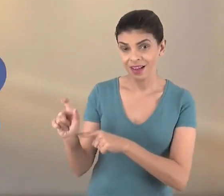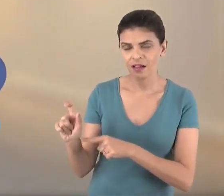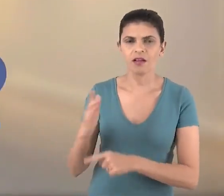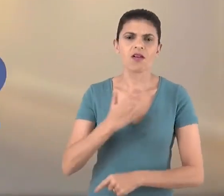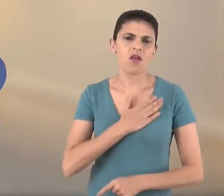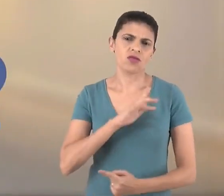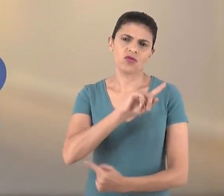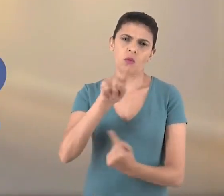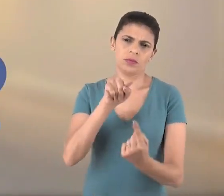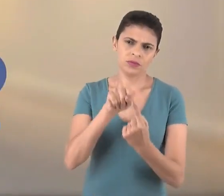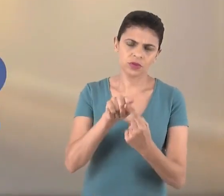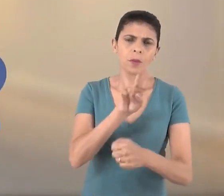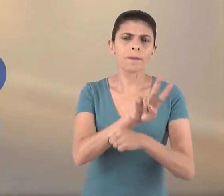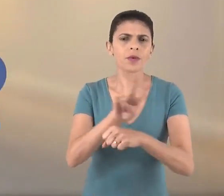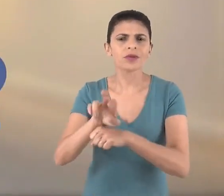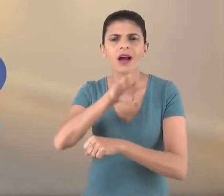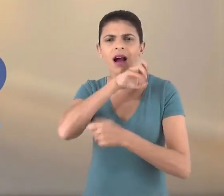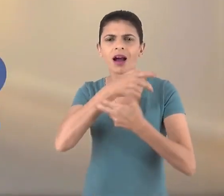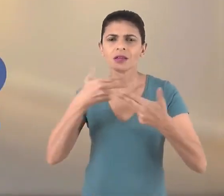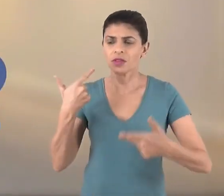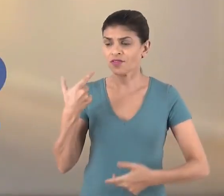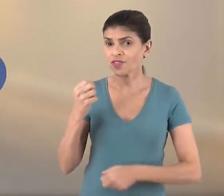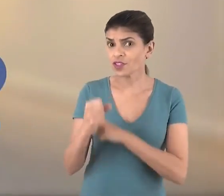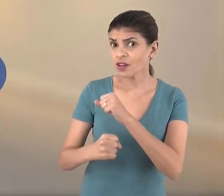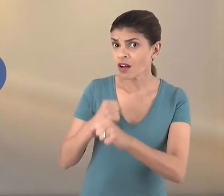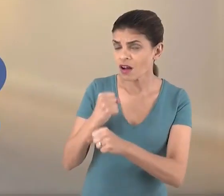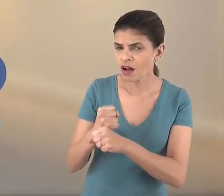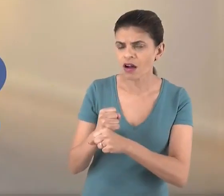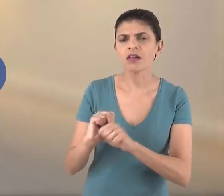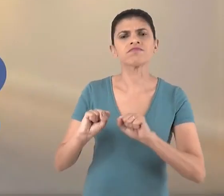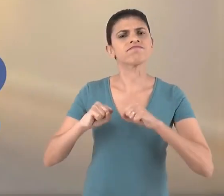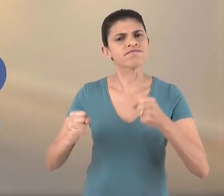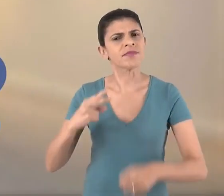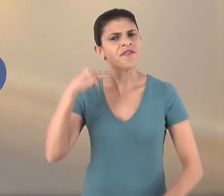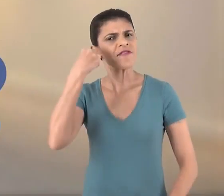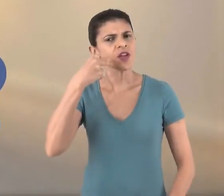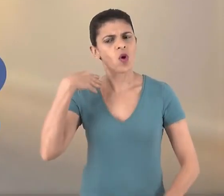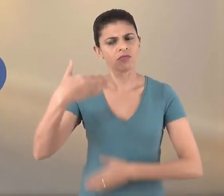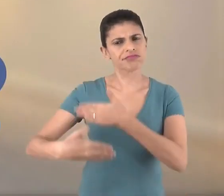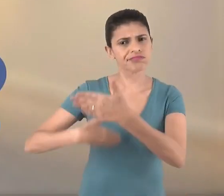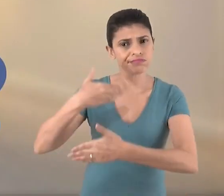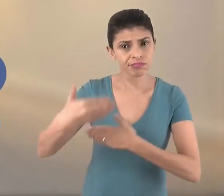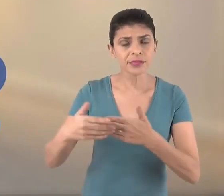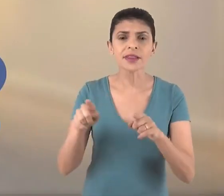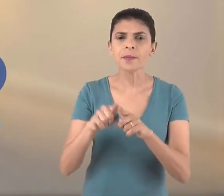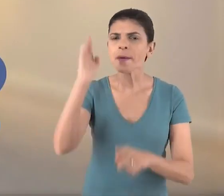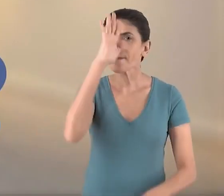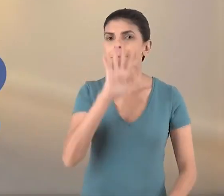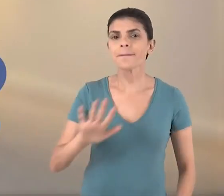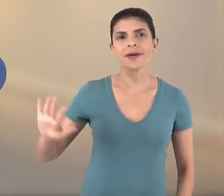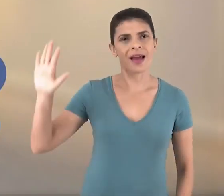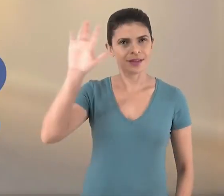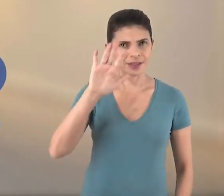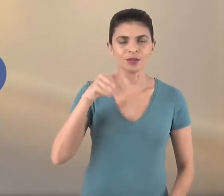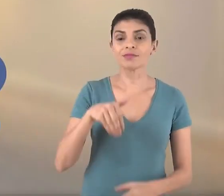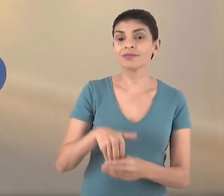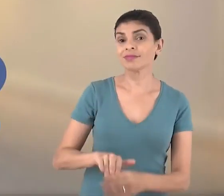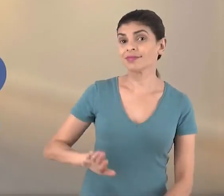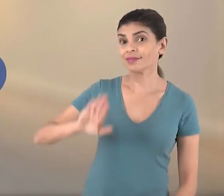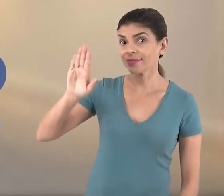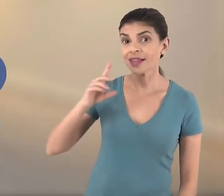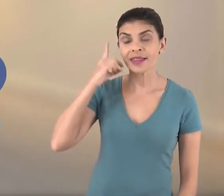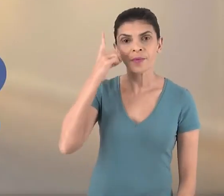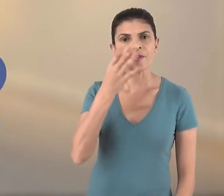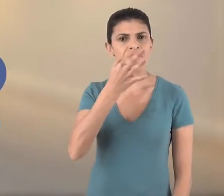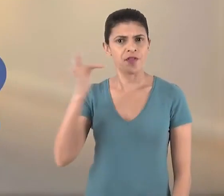Sou protetora dos animais há 20 anos. Defendo a causa como vereadora e agora quero expandir a luta por todo o Brasil.